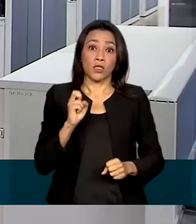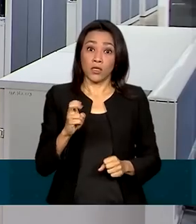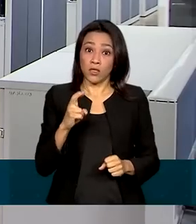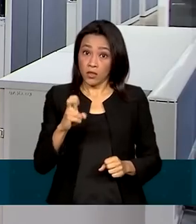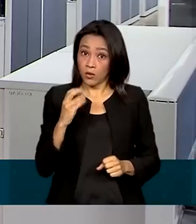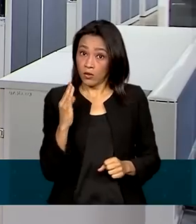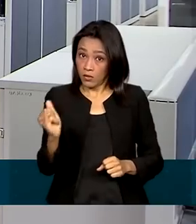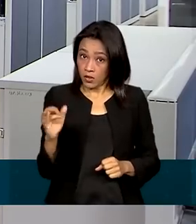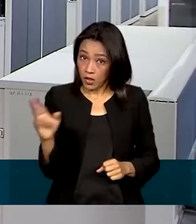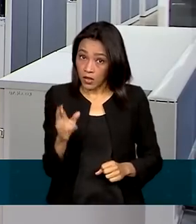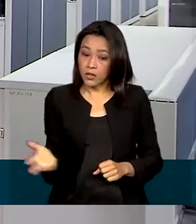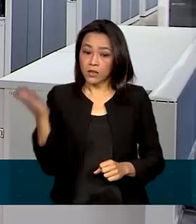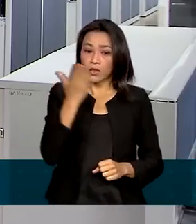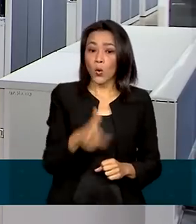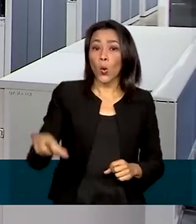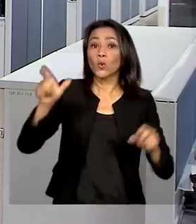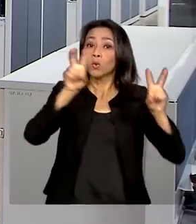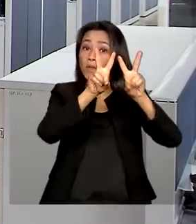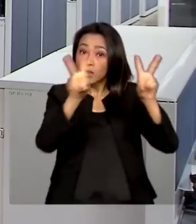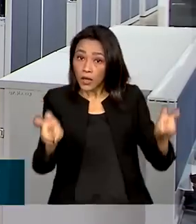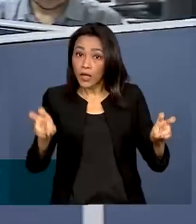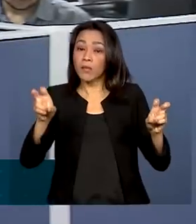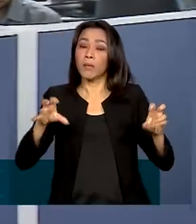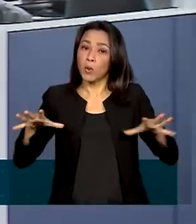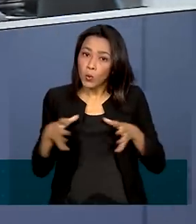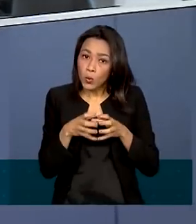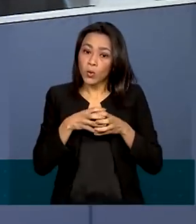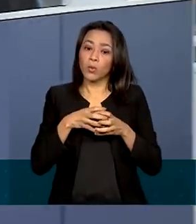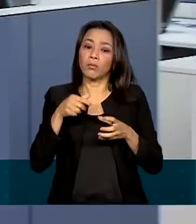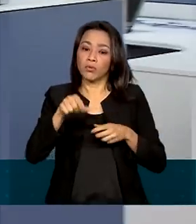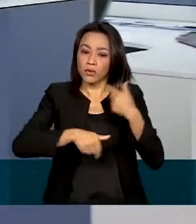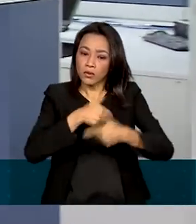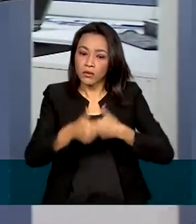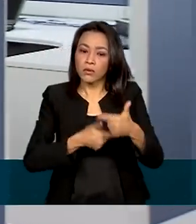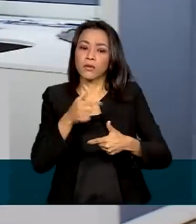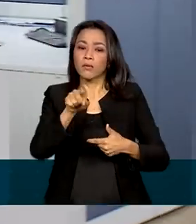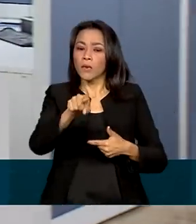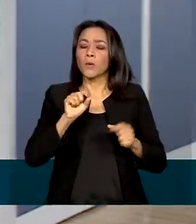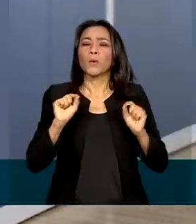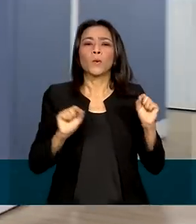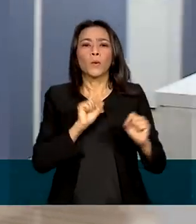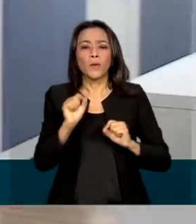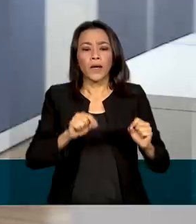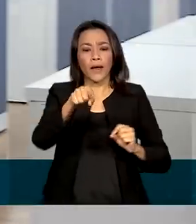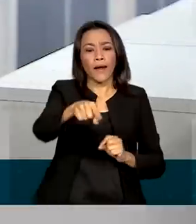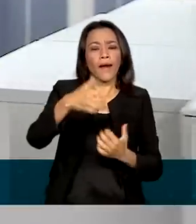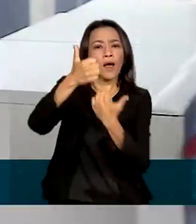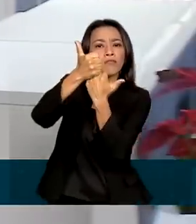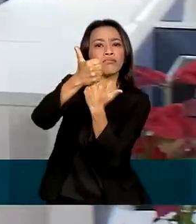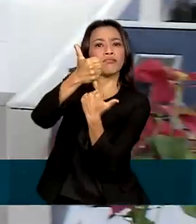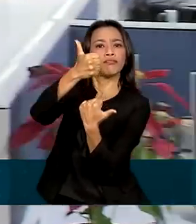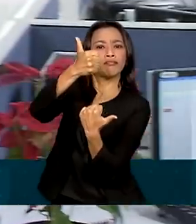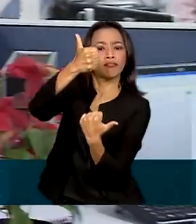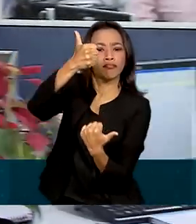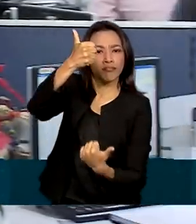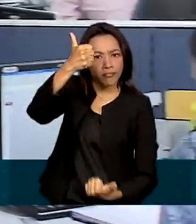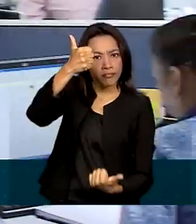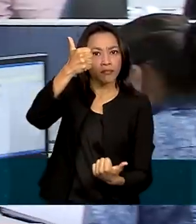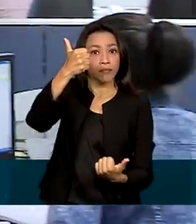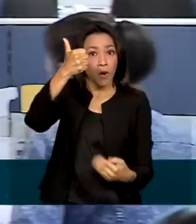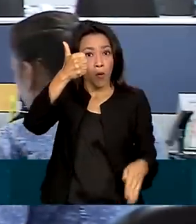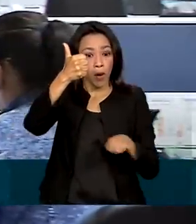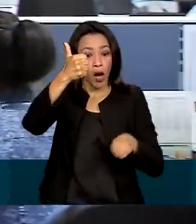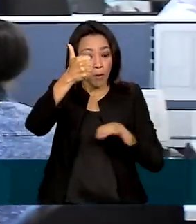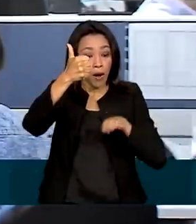Outro tema tratado pelo GT de Planejamento, Orçamento e Gestão é a carreira dos servidores públicos. As demandas